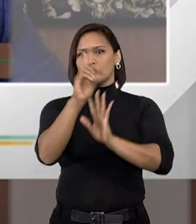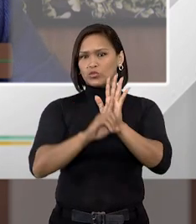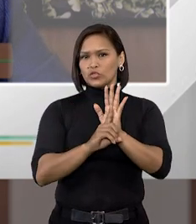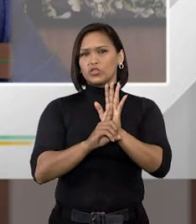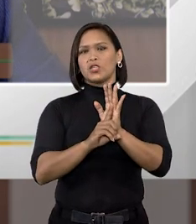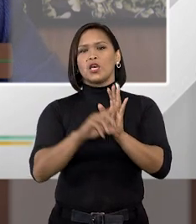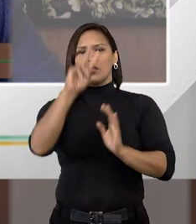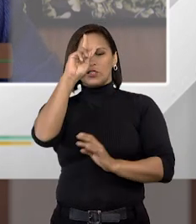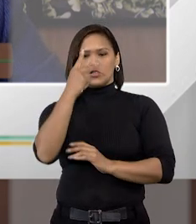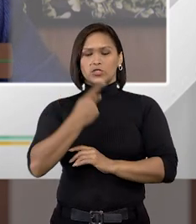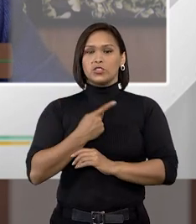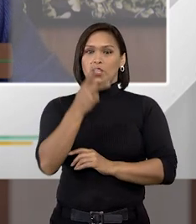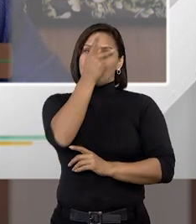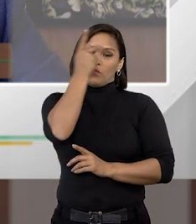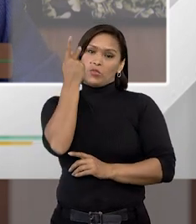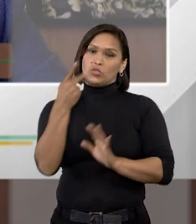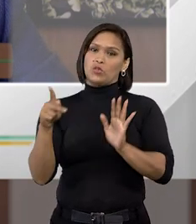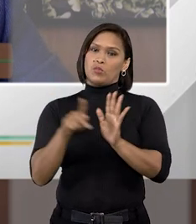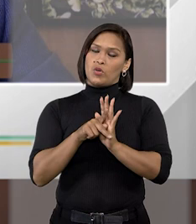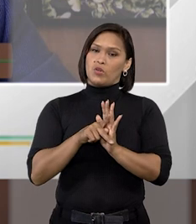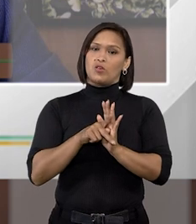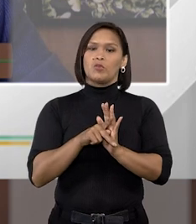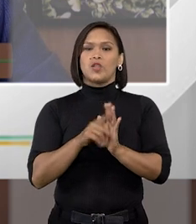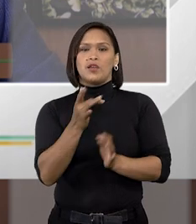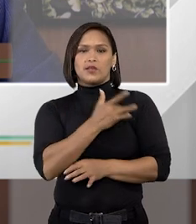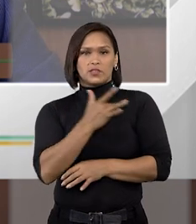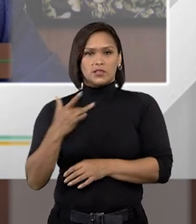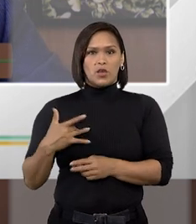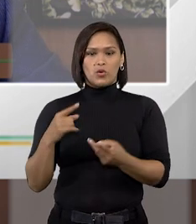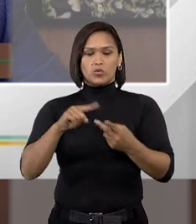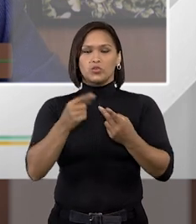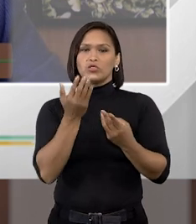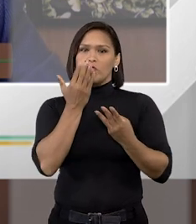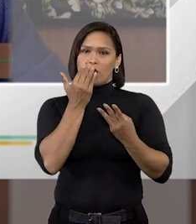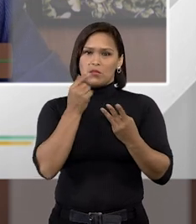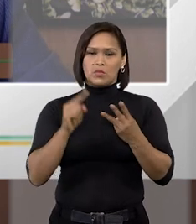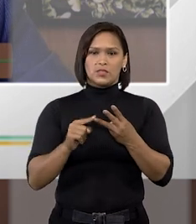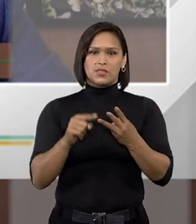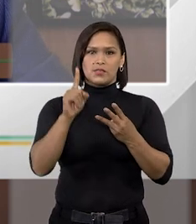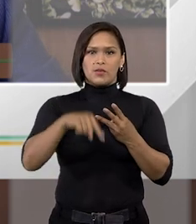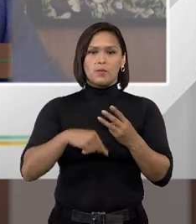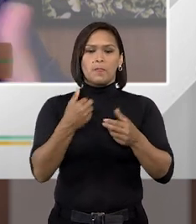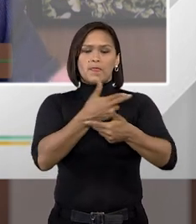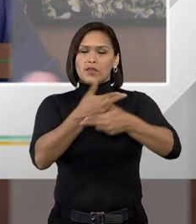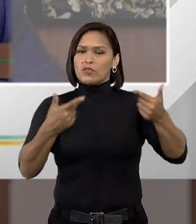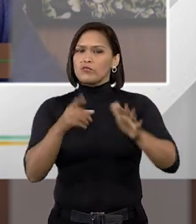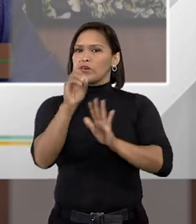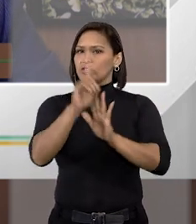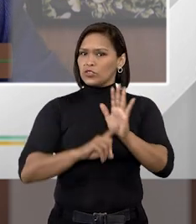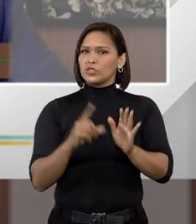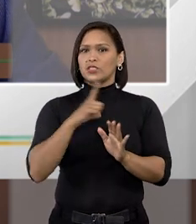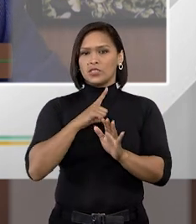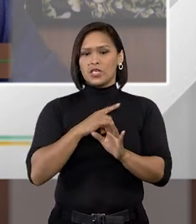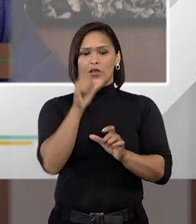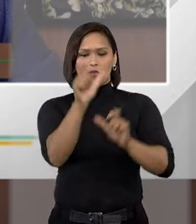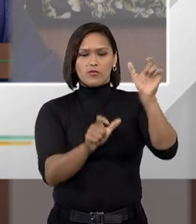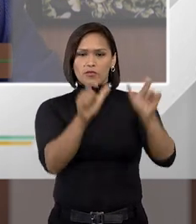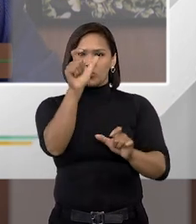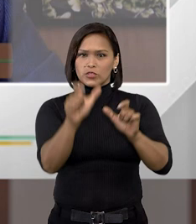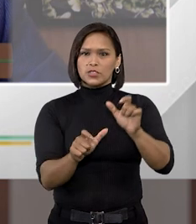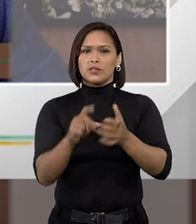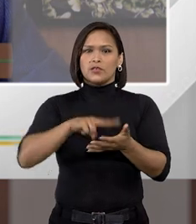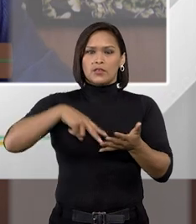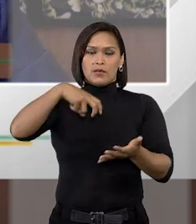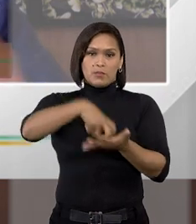o direito à dignidade da pessoa humana, o direito à saúde, à alimentação e vários outros direitos, a individualização